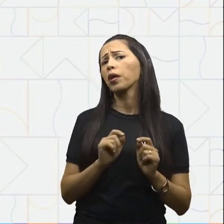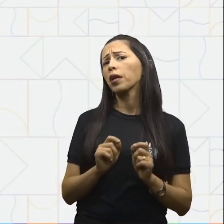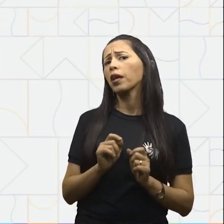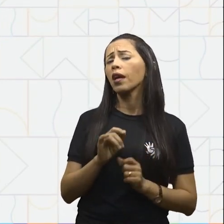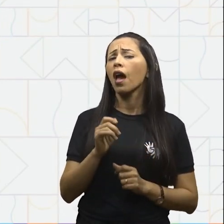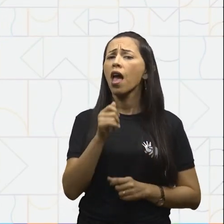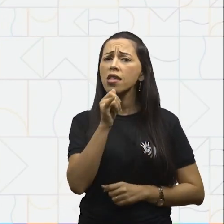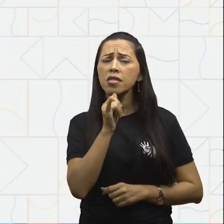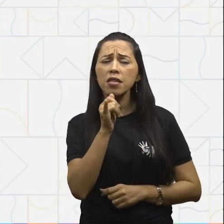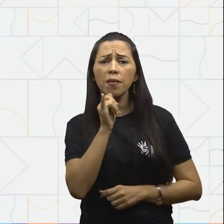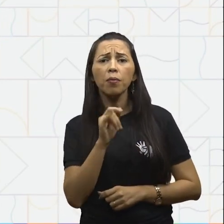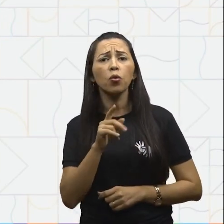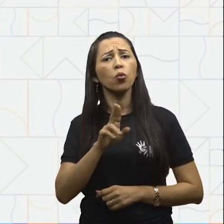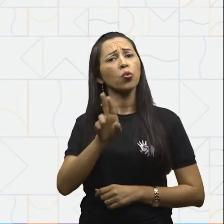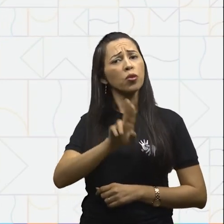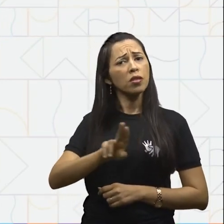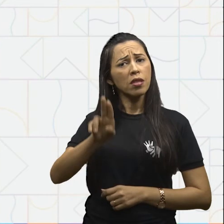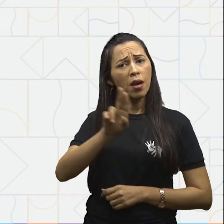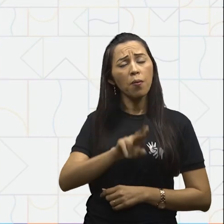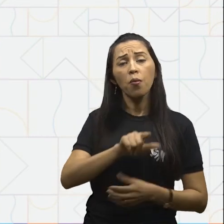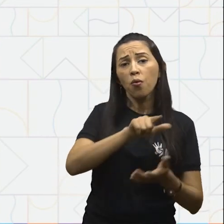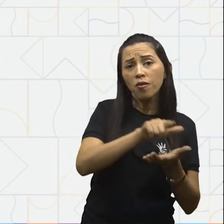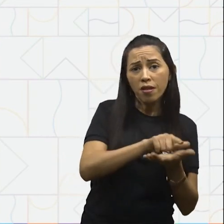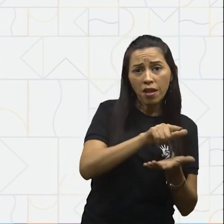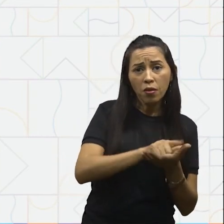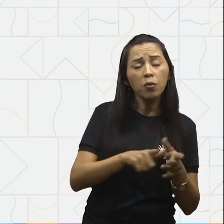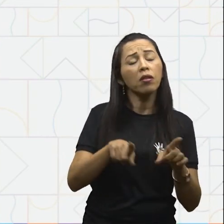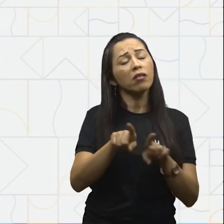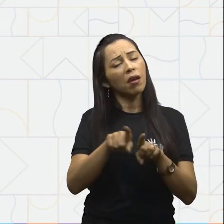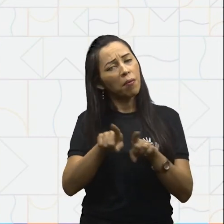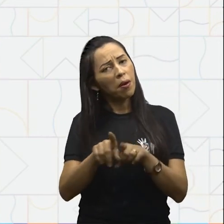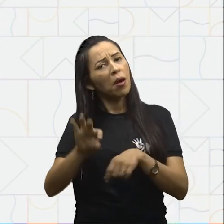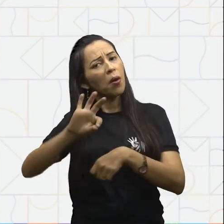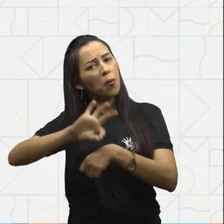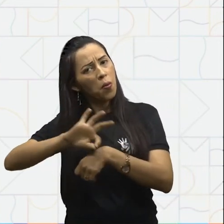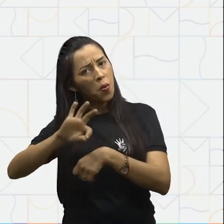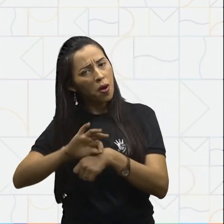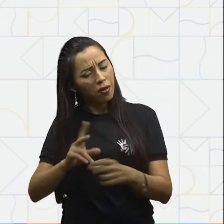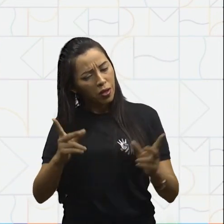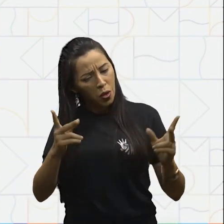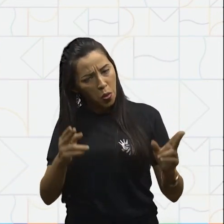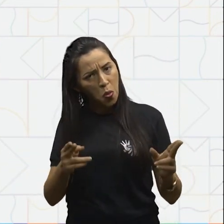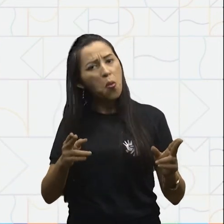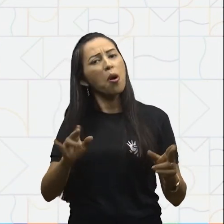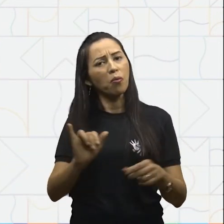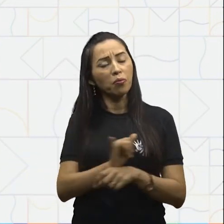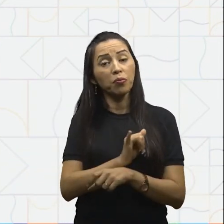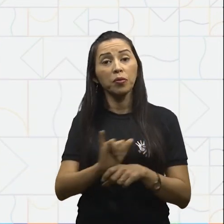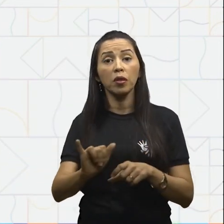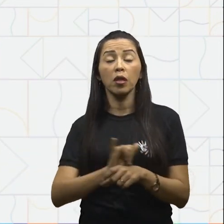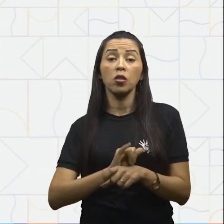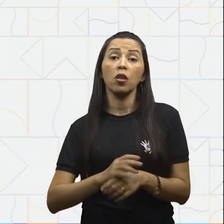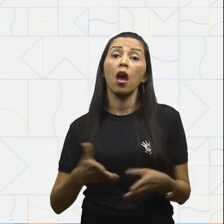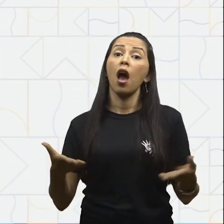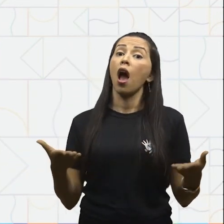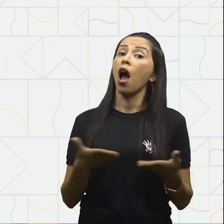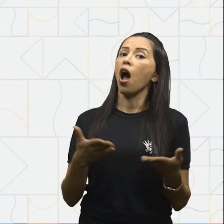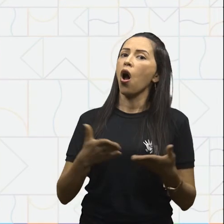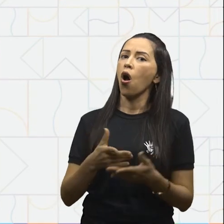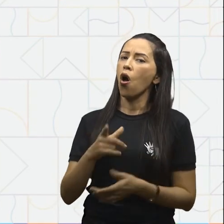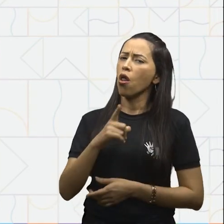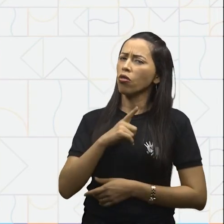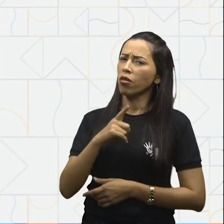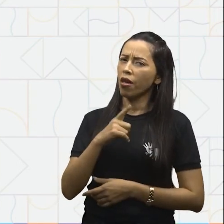podemos fazer também com as moedas. Agora, eu tenho um probleminha para